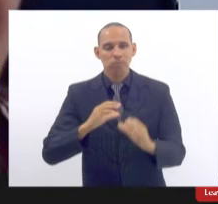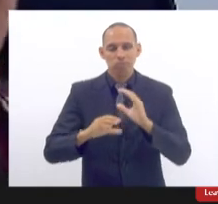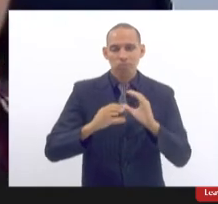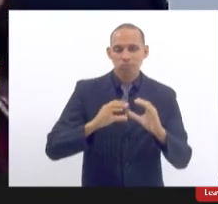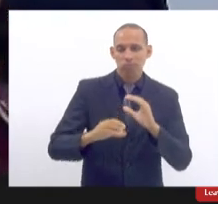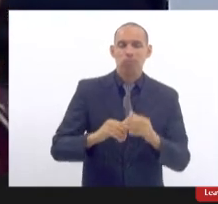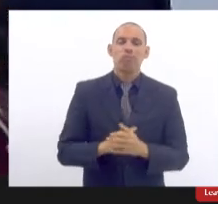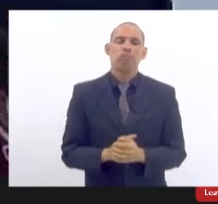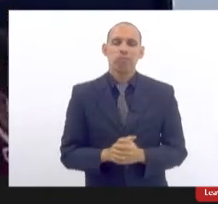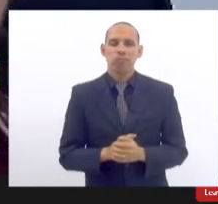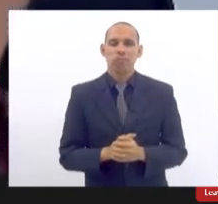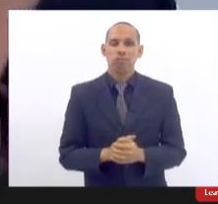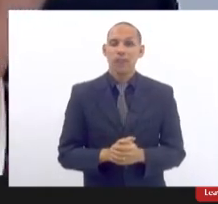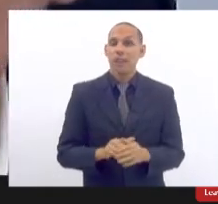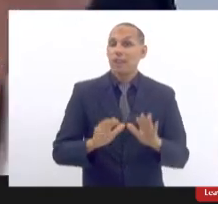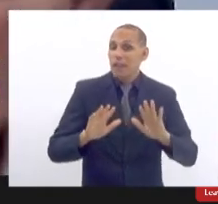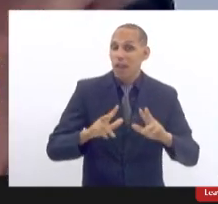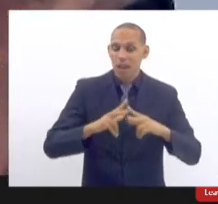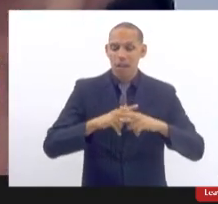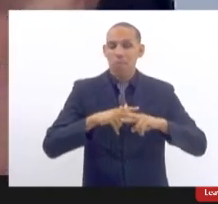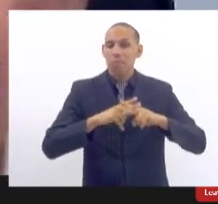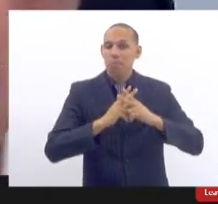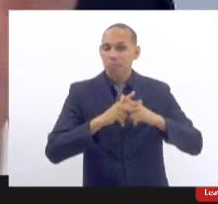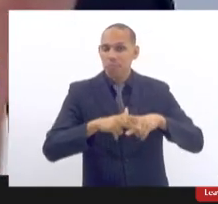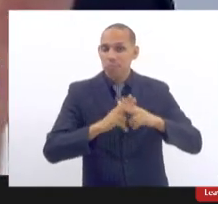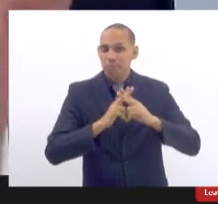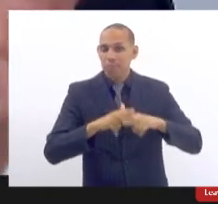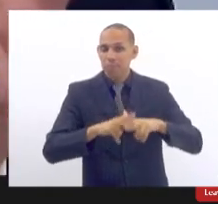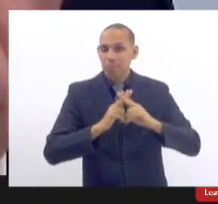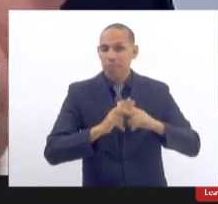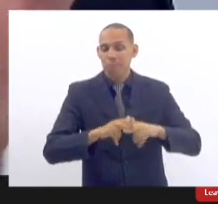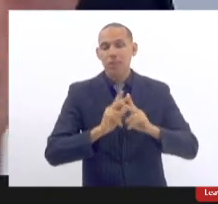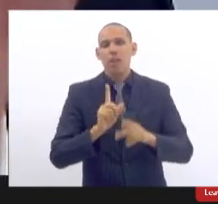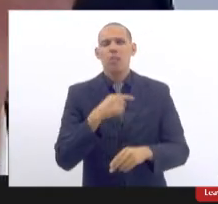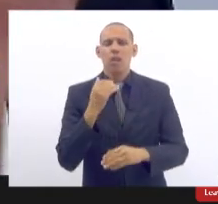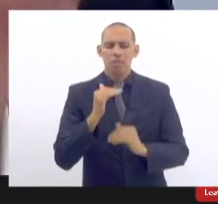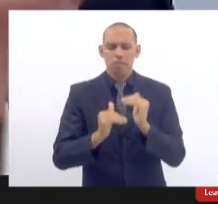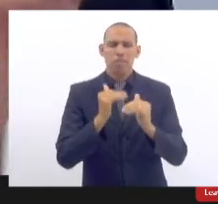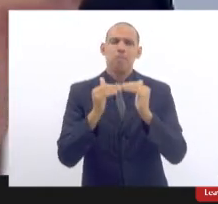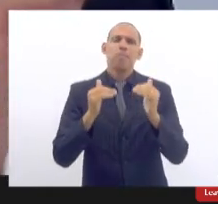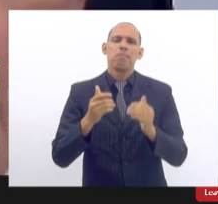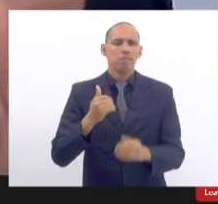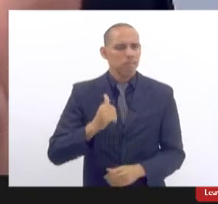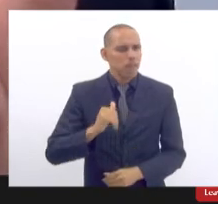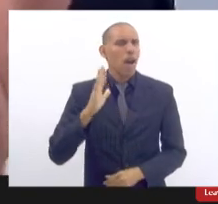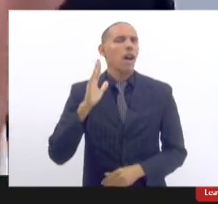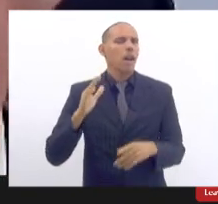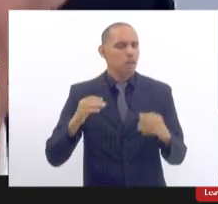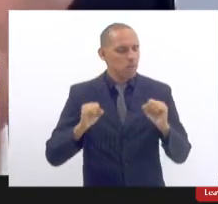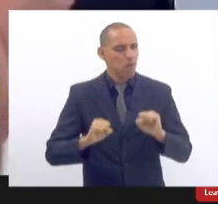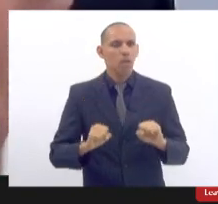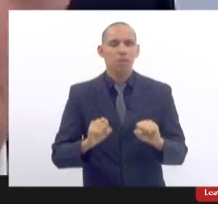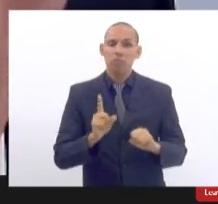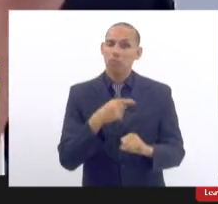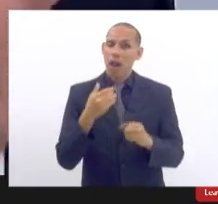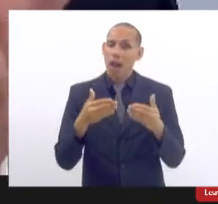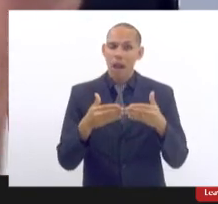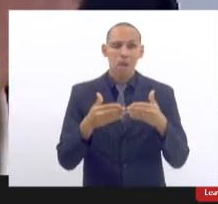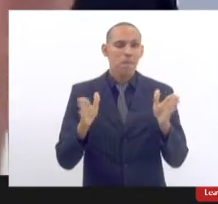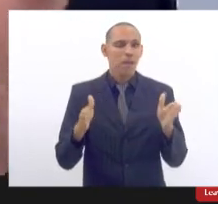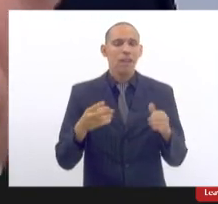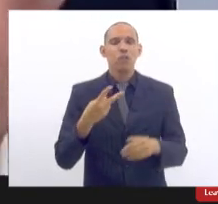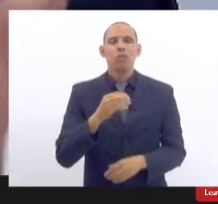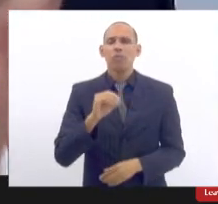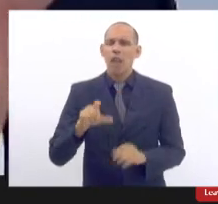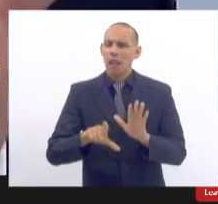de vista da reparação nós podemos avançar mais estamos aqui abertos eu tenho mais de 200 leis